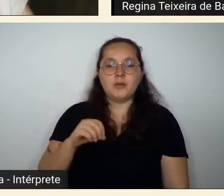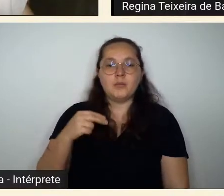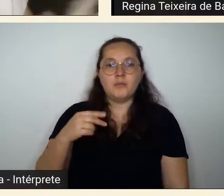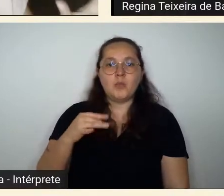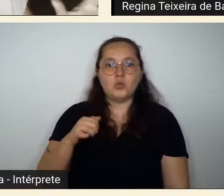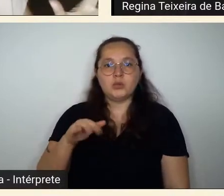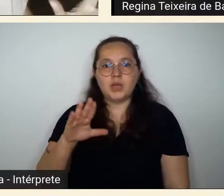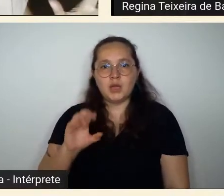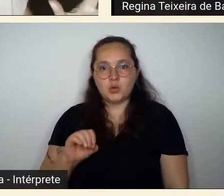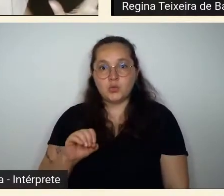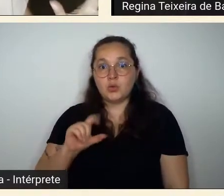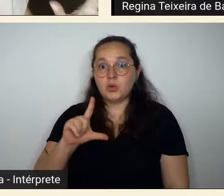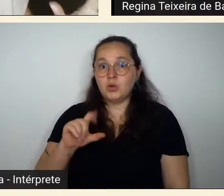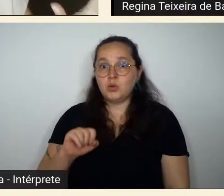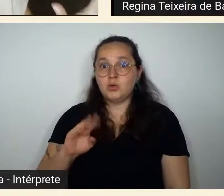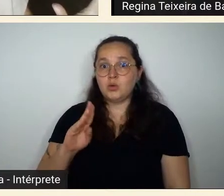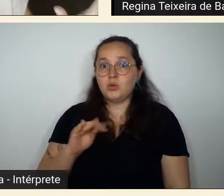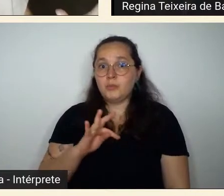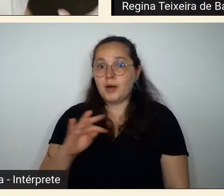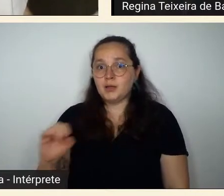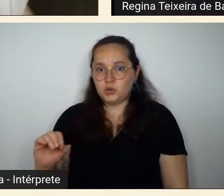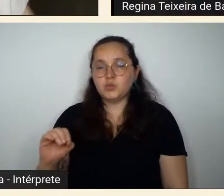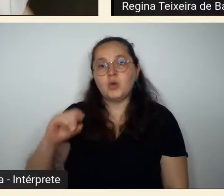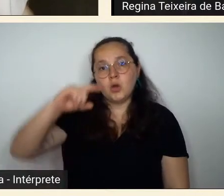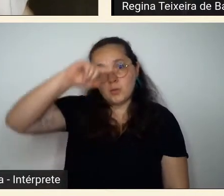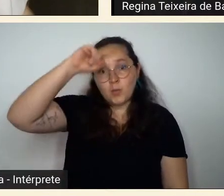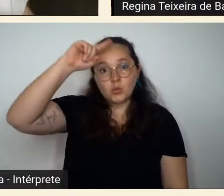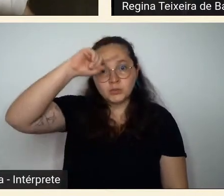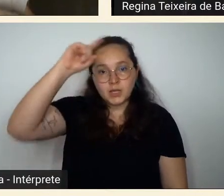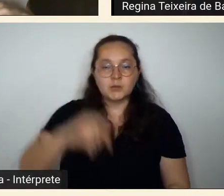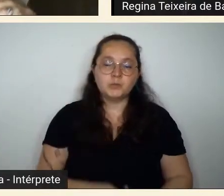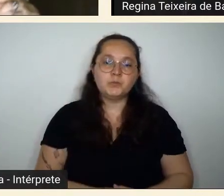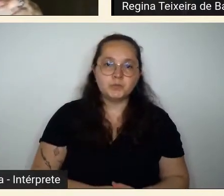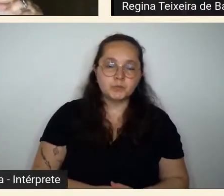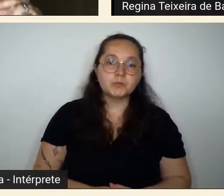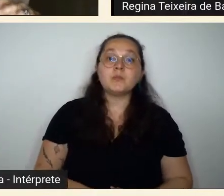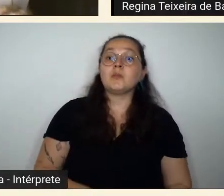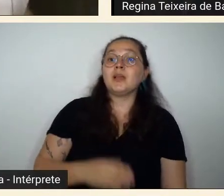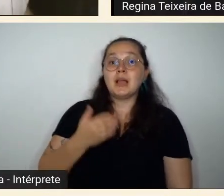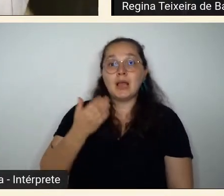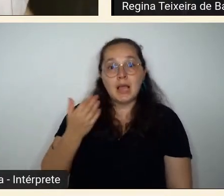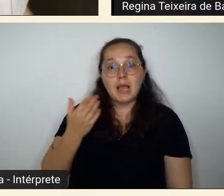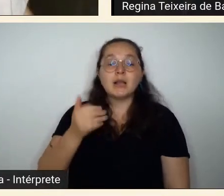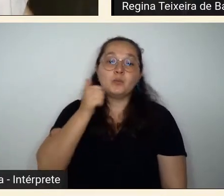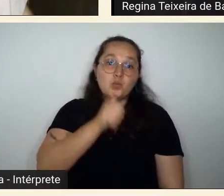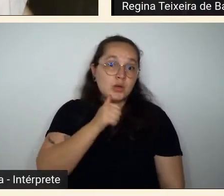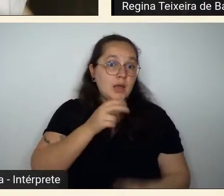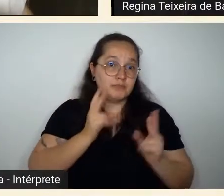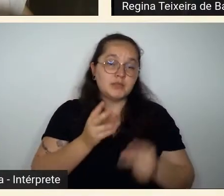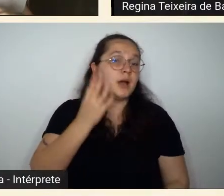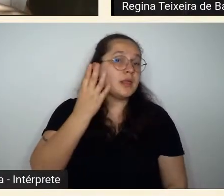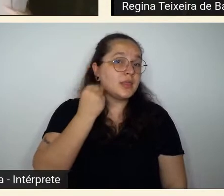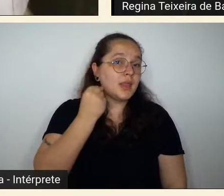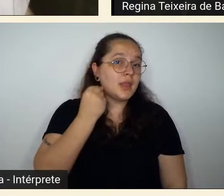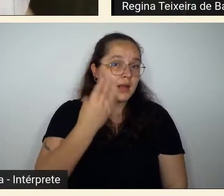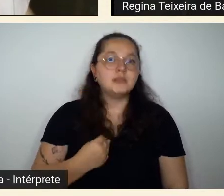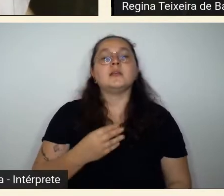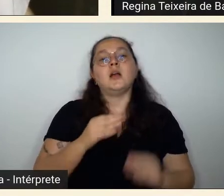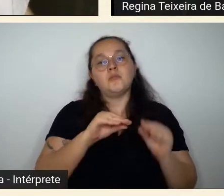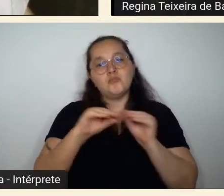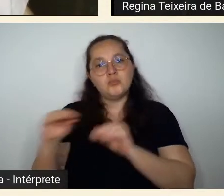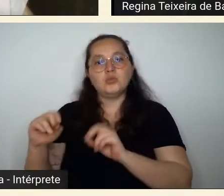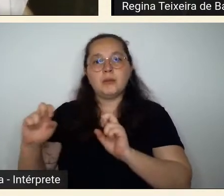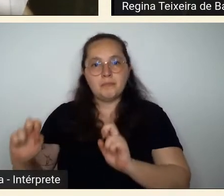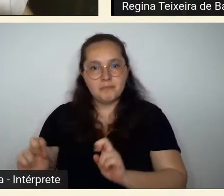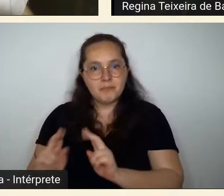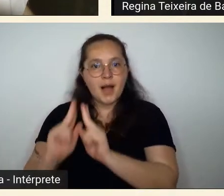20 já mudou completamente porque Tarsila vai para Paris vai estudar justamente com André Lotto vai observar Leger